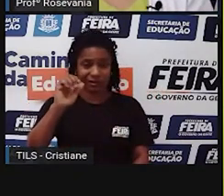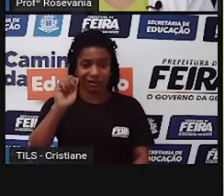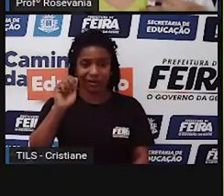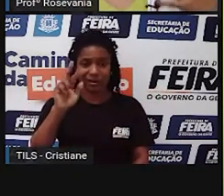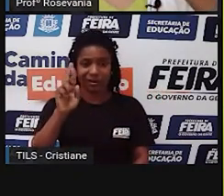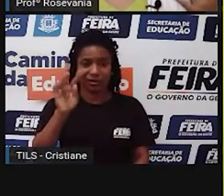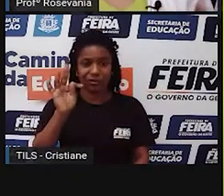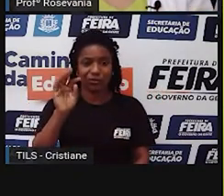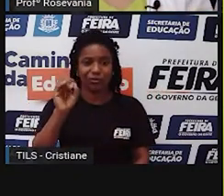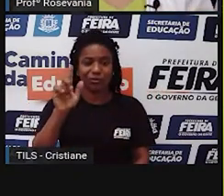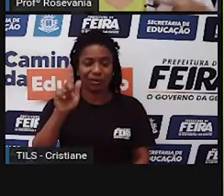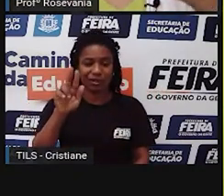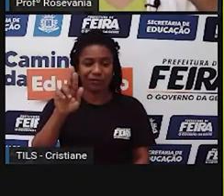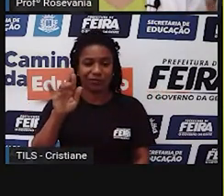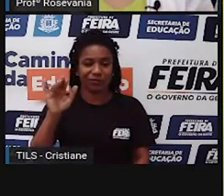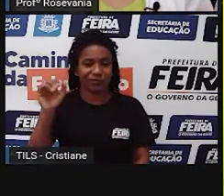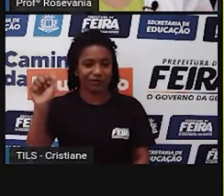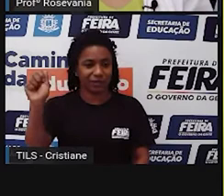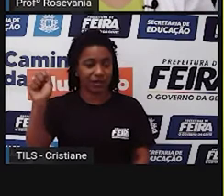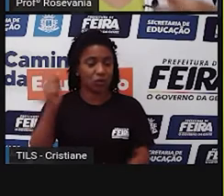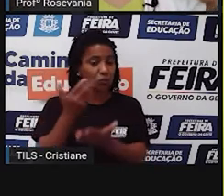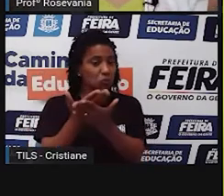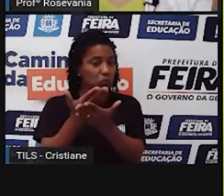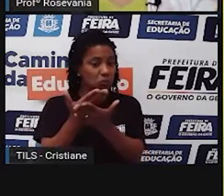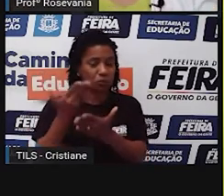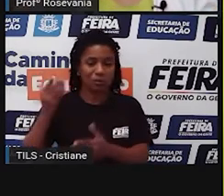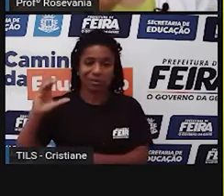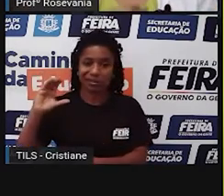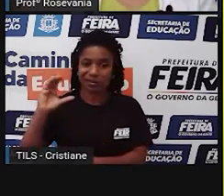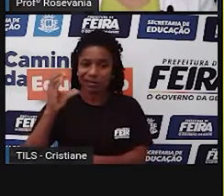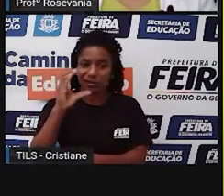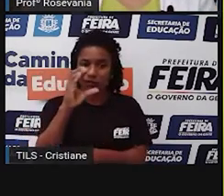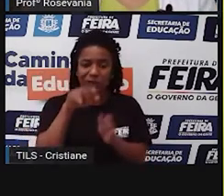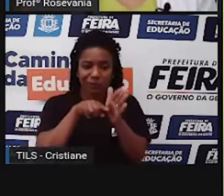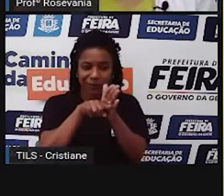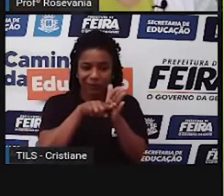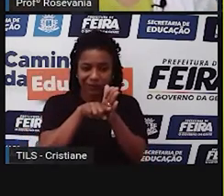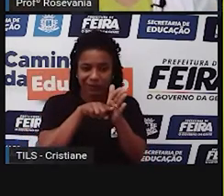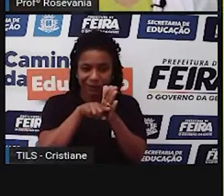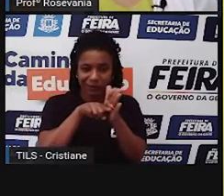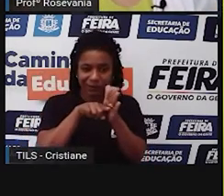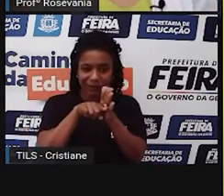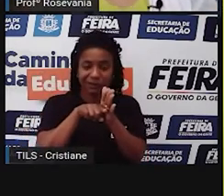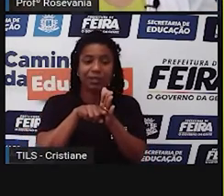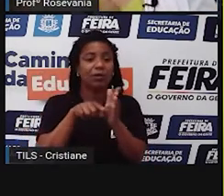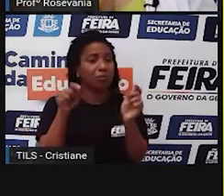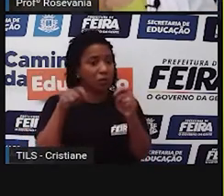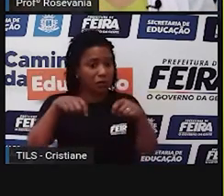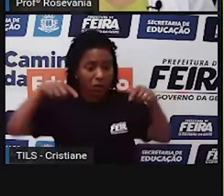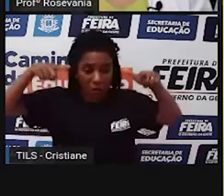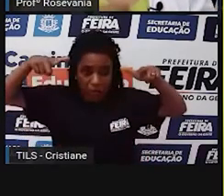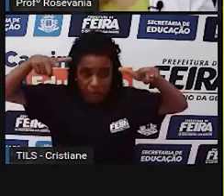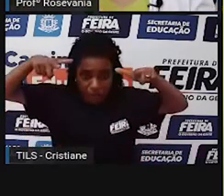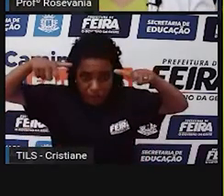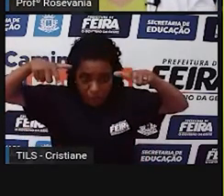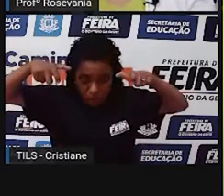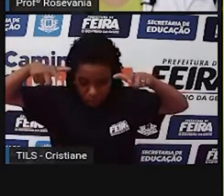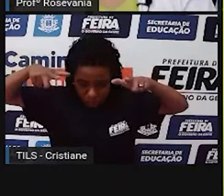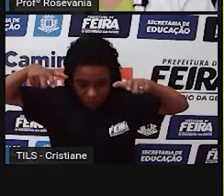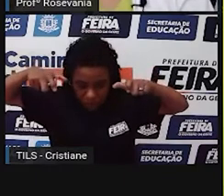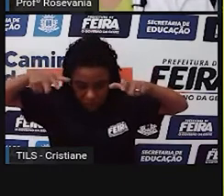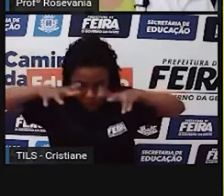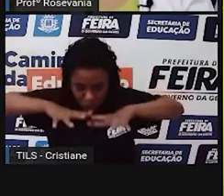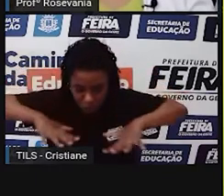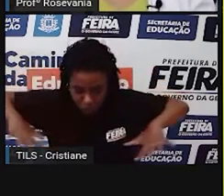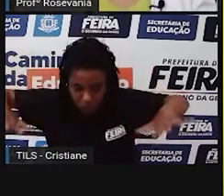ou seja, há um estudo, há técnicas, há fotografias aéreas, como o próprio texto já está dizendo, tem